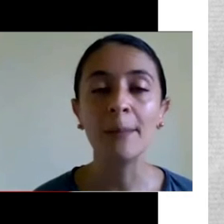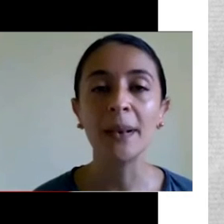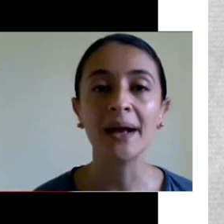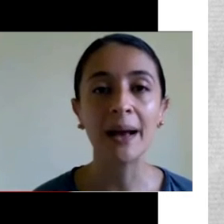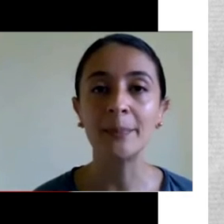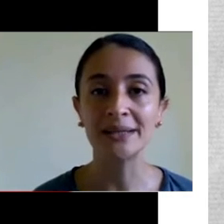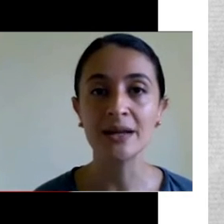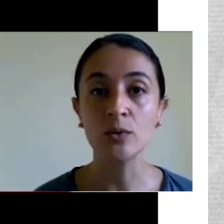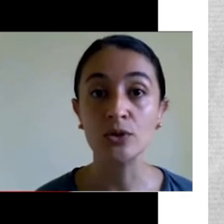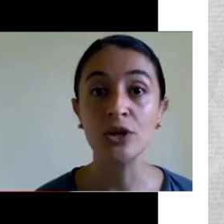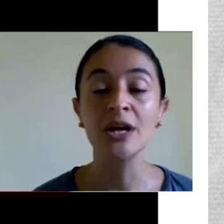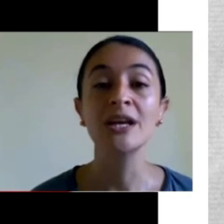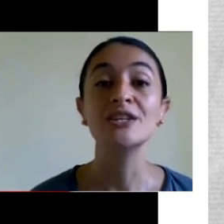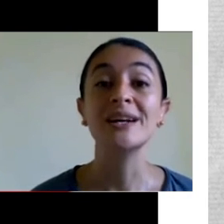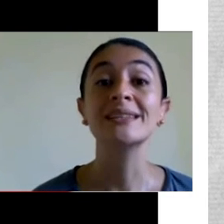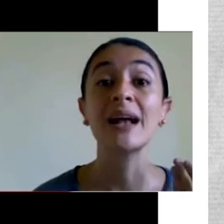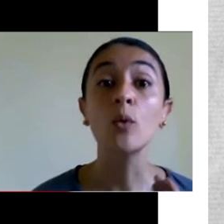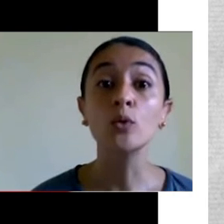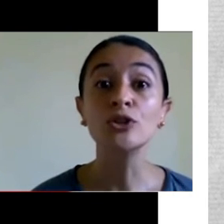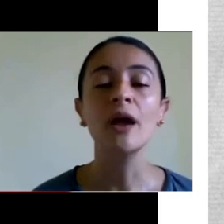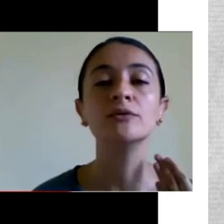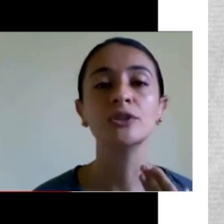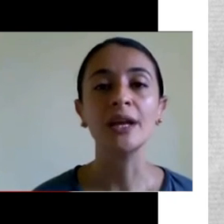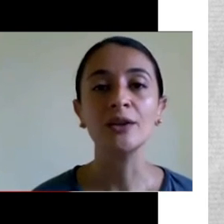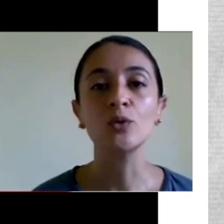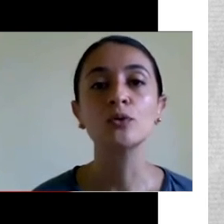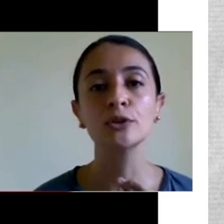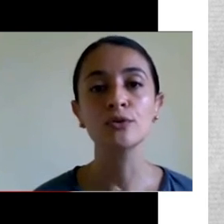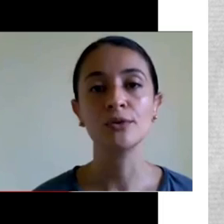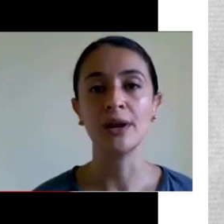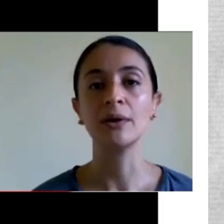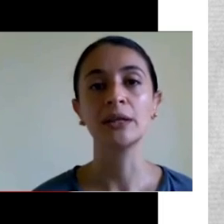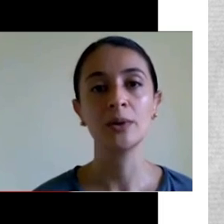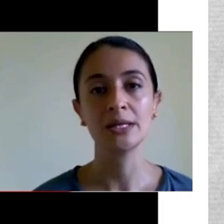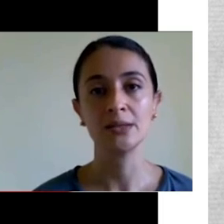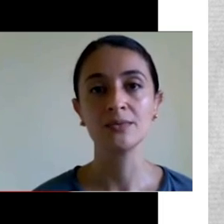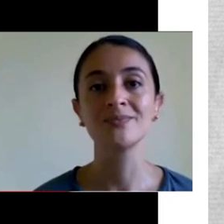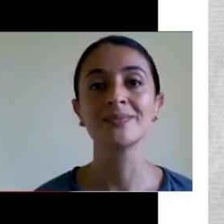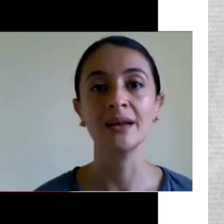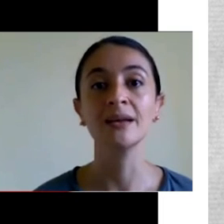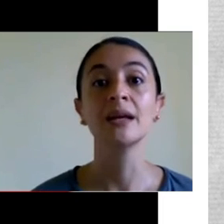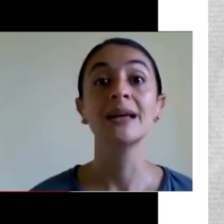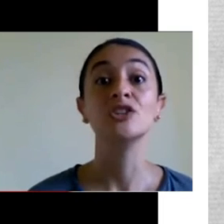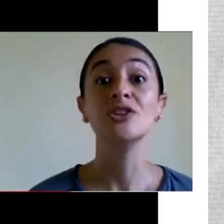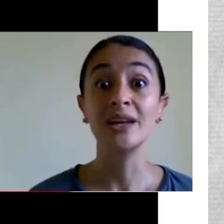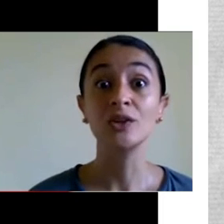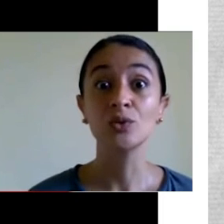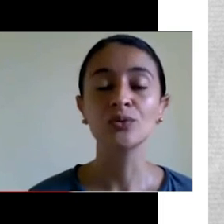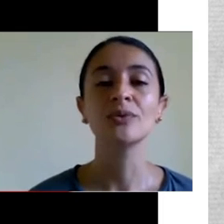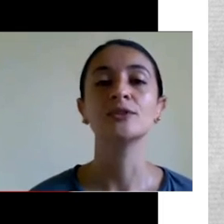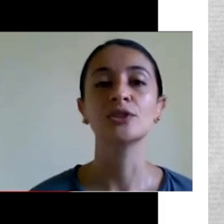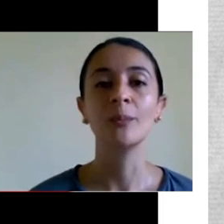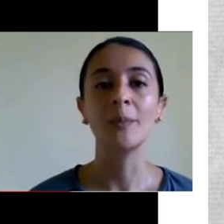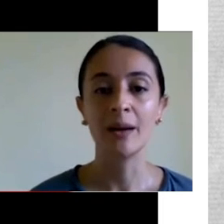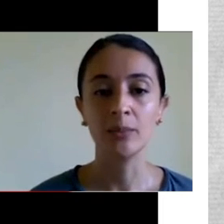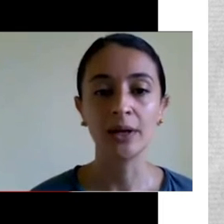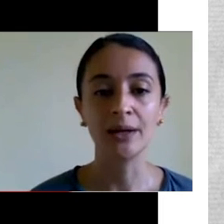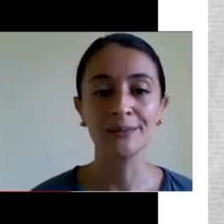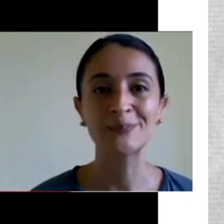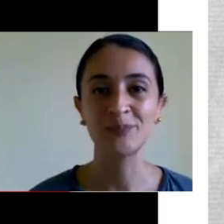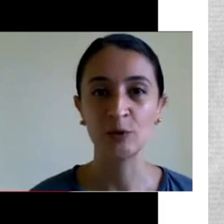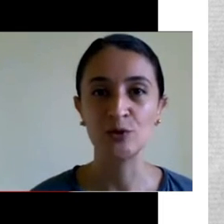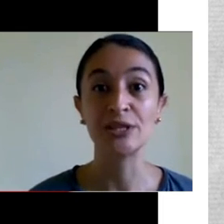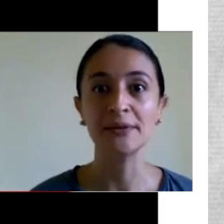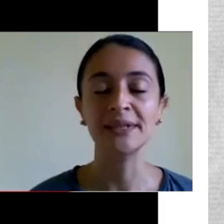A gente não quer pagar pra ter saúde, já que saúde é um direito constitucional aqui no Brasil, né? Direito, a gente não paga